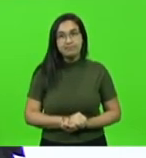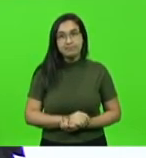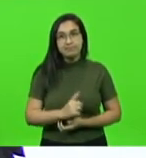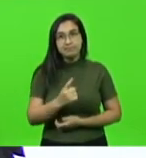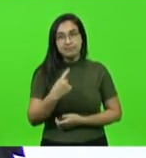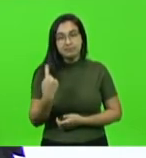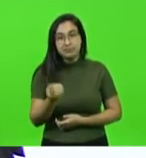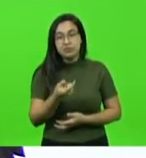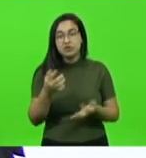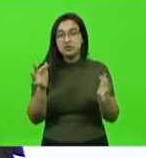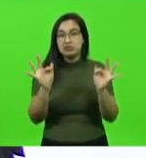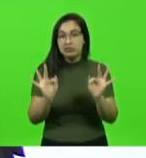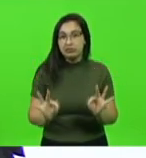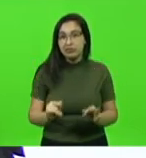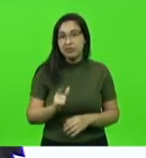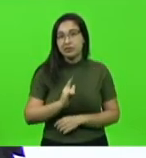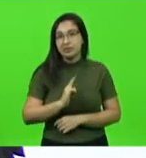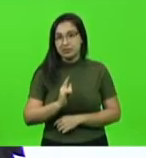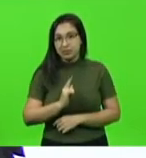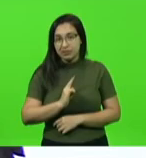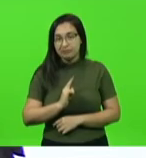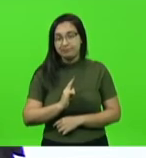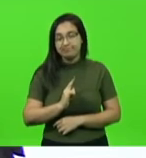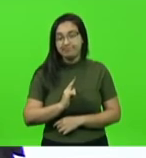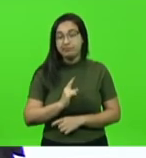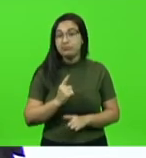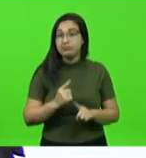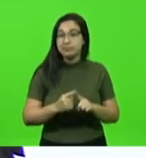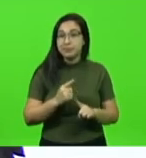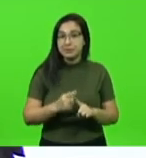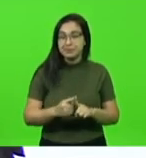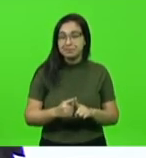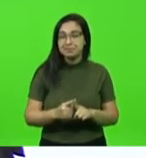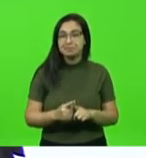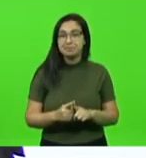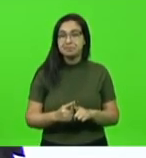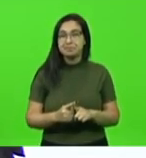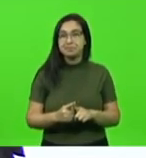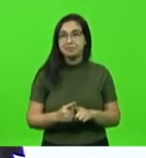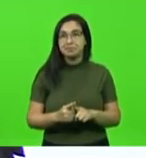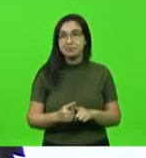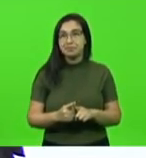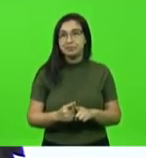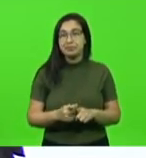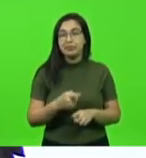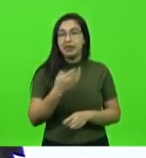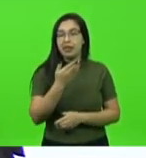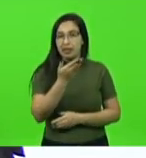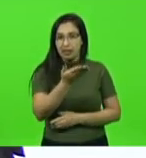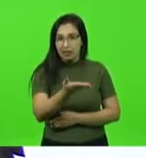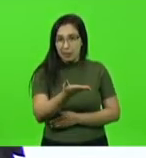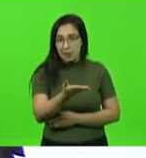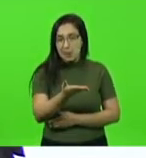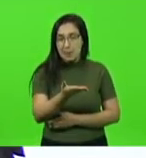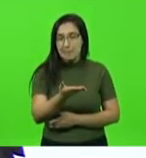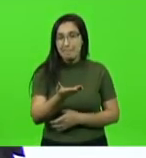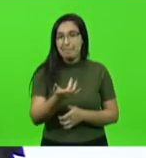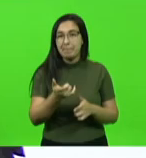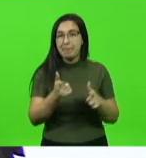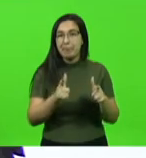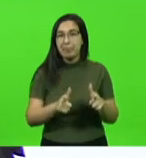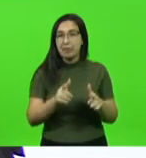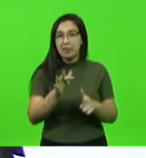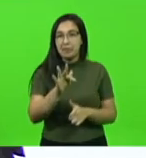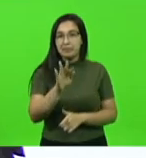ficaríamos muito satisfeitos né porque lá na fez porte